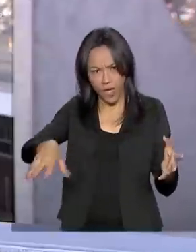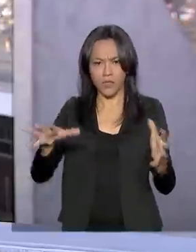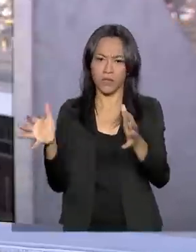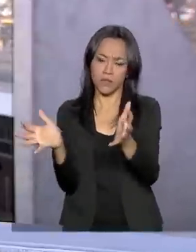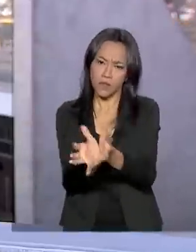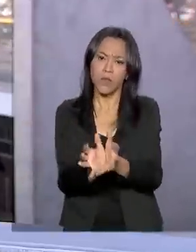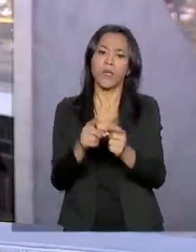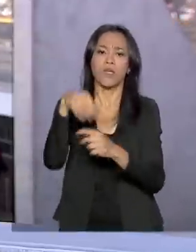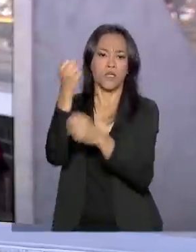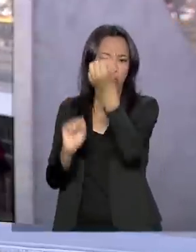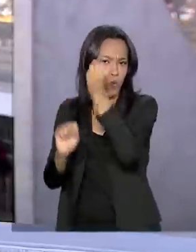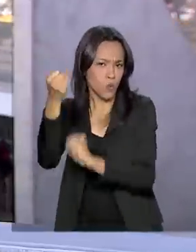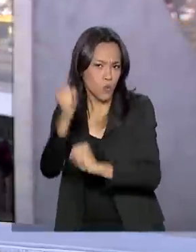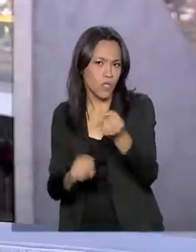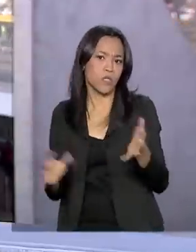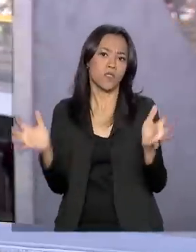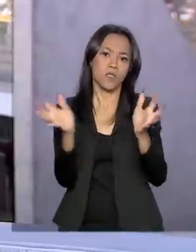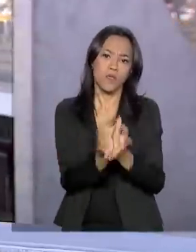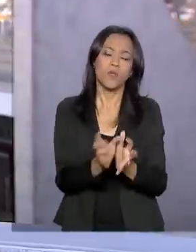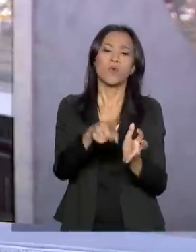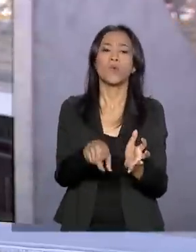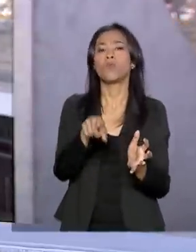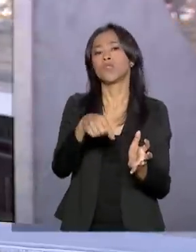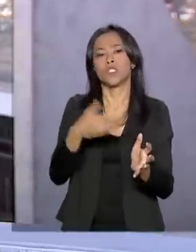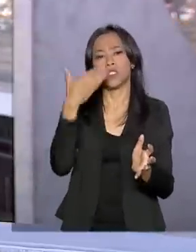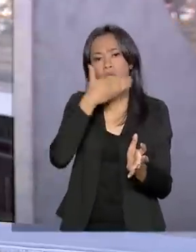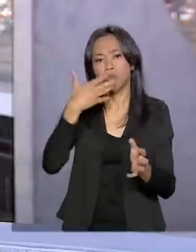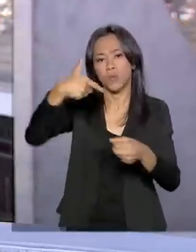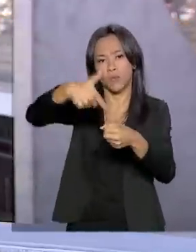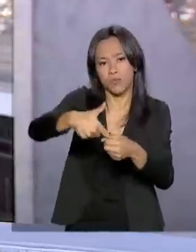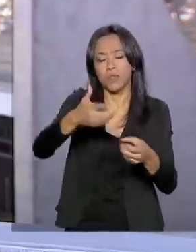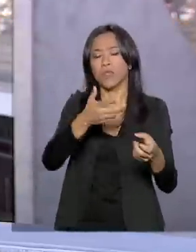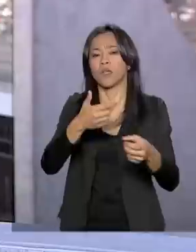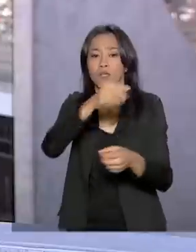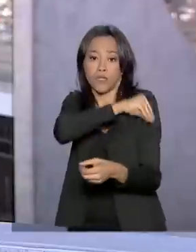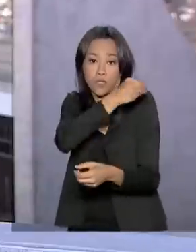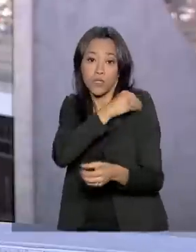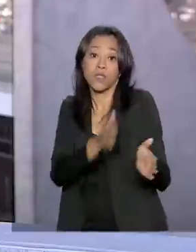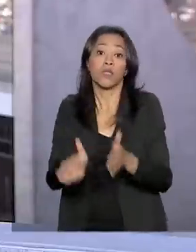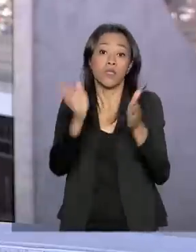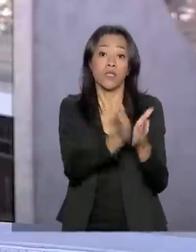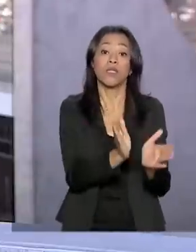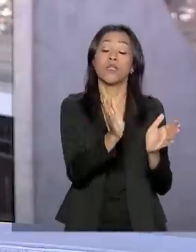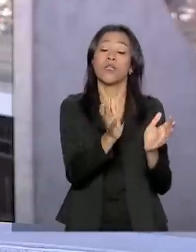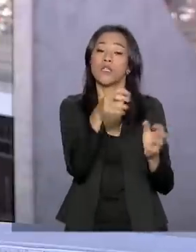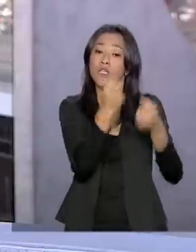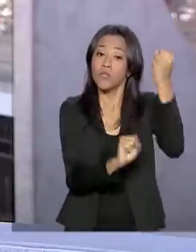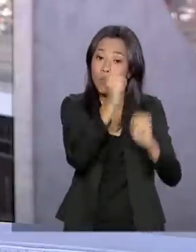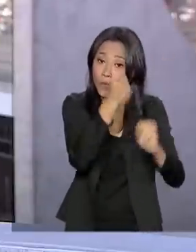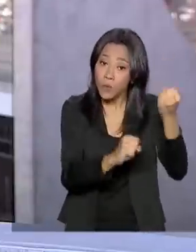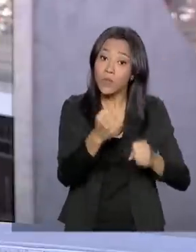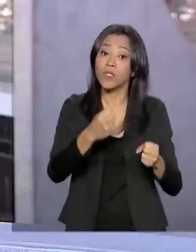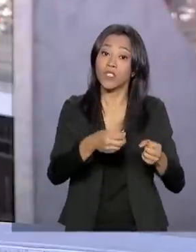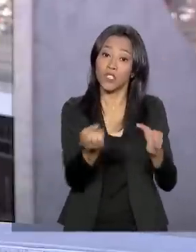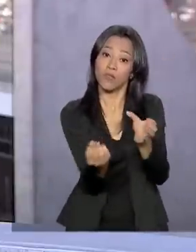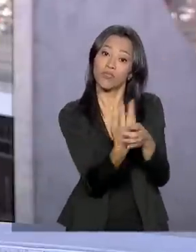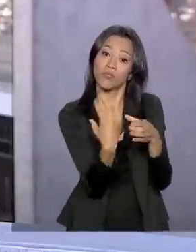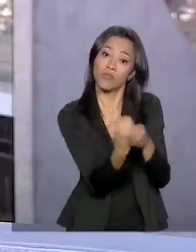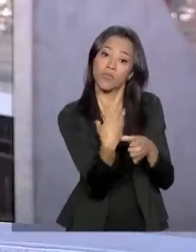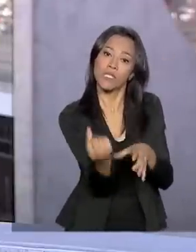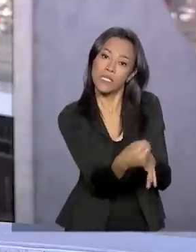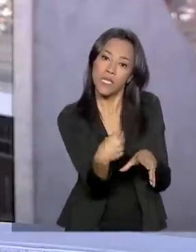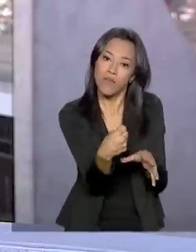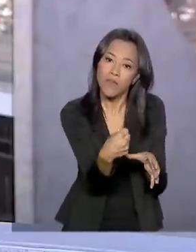siderúrgicas, as usinas de álcool e açúcar e a indústria de cerveja. Há também atividades de comércio que geralmente já